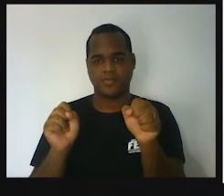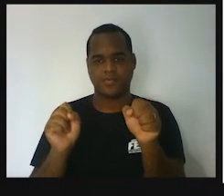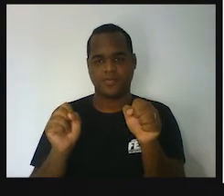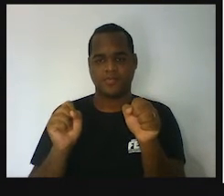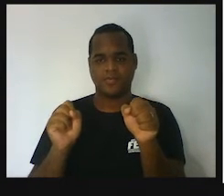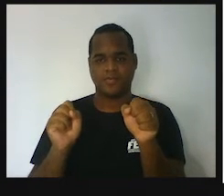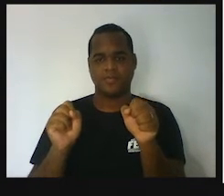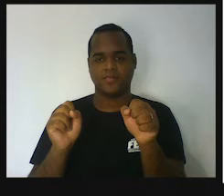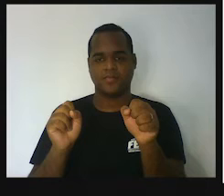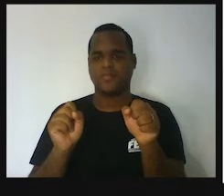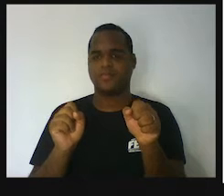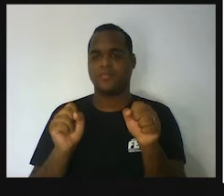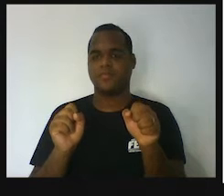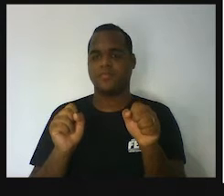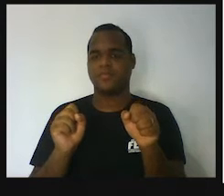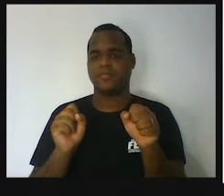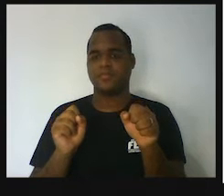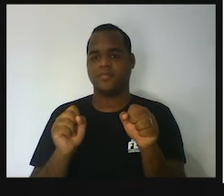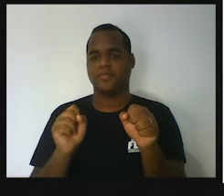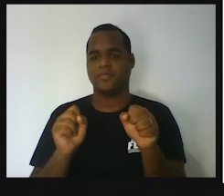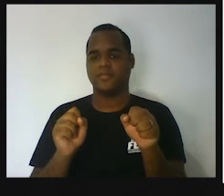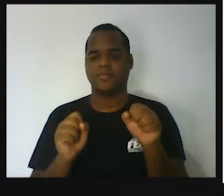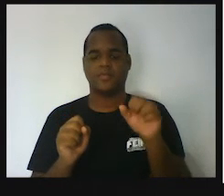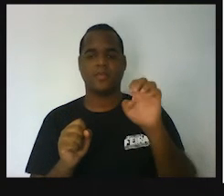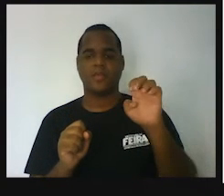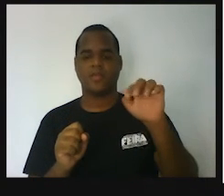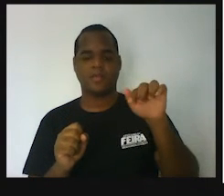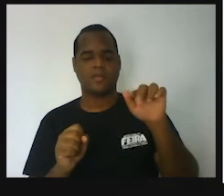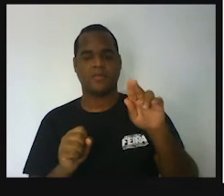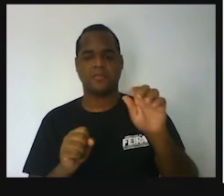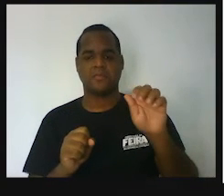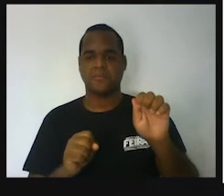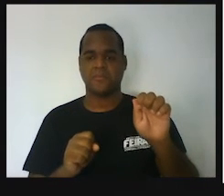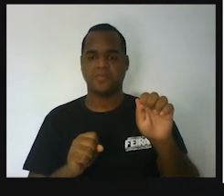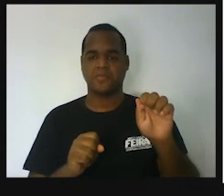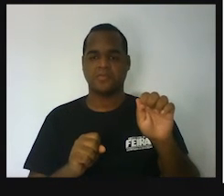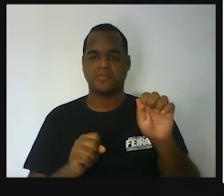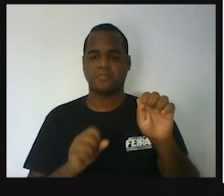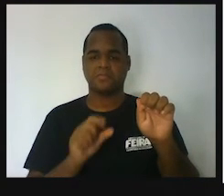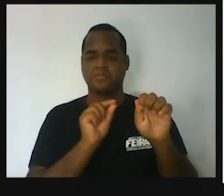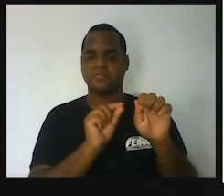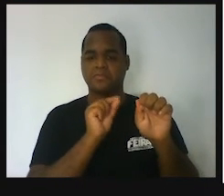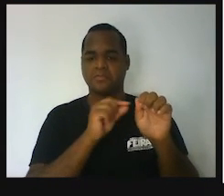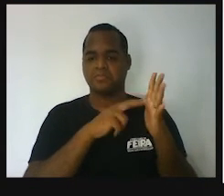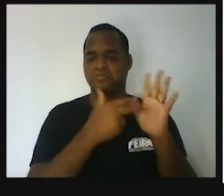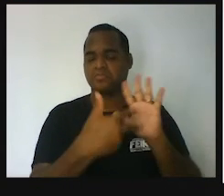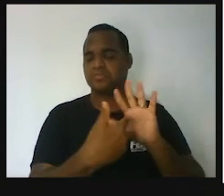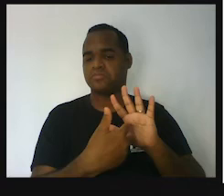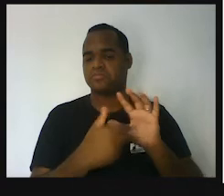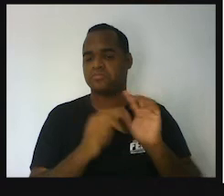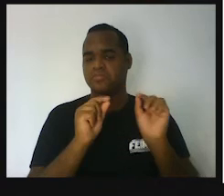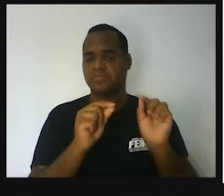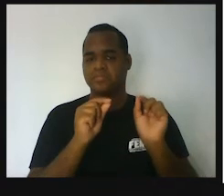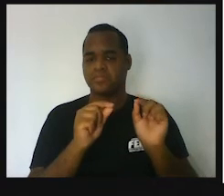Eu tenho essa primeira parte, equa. E equa significa